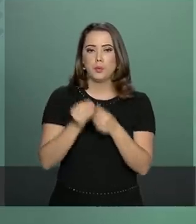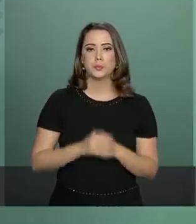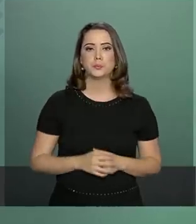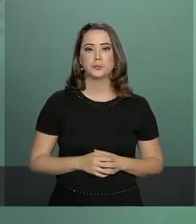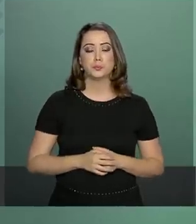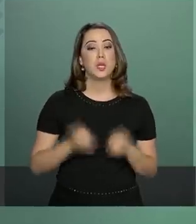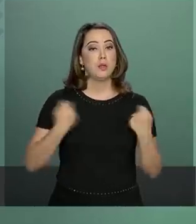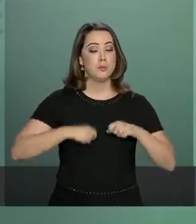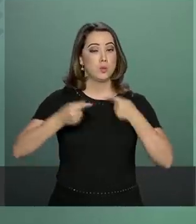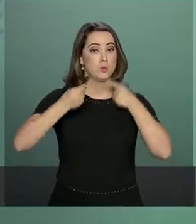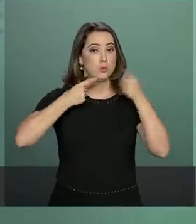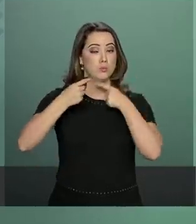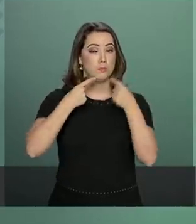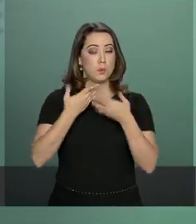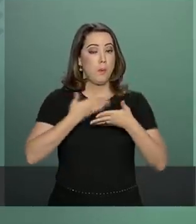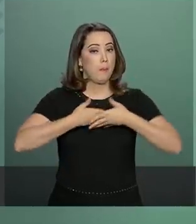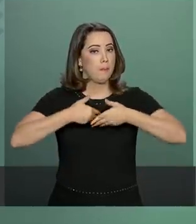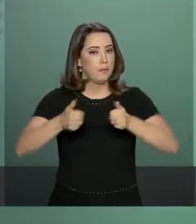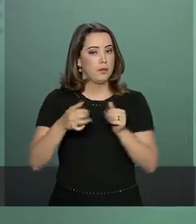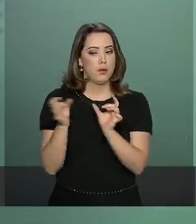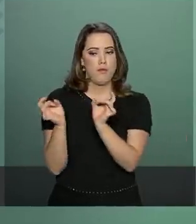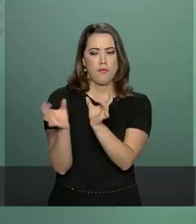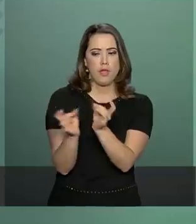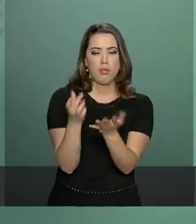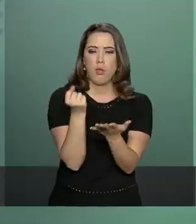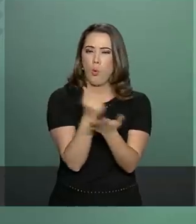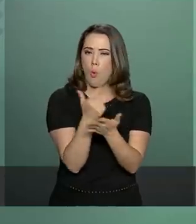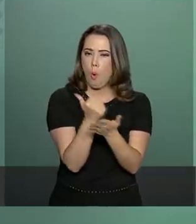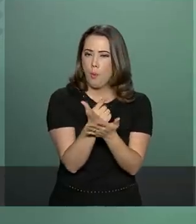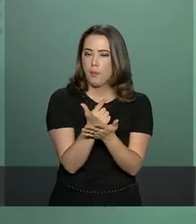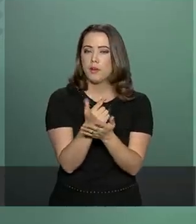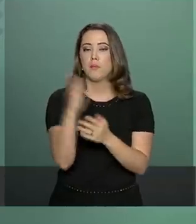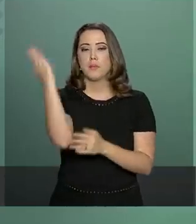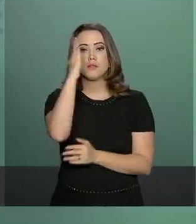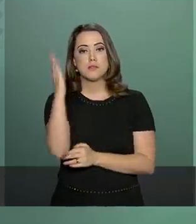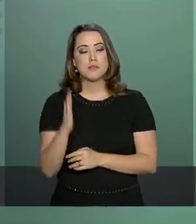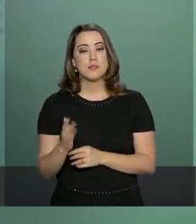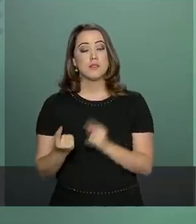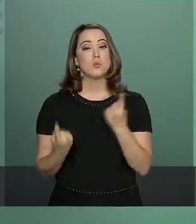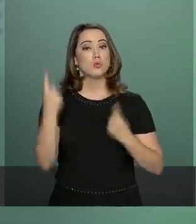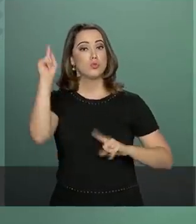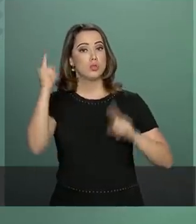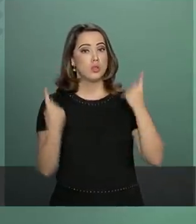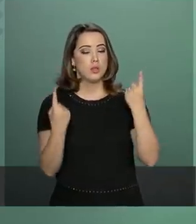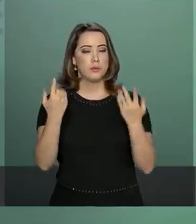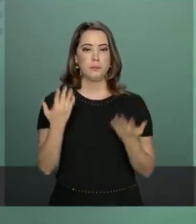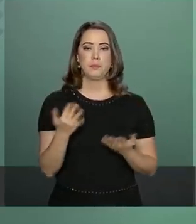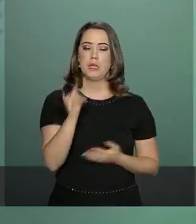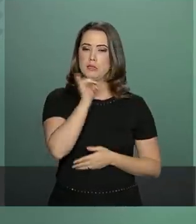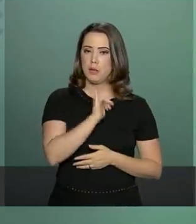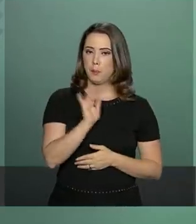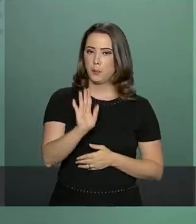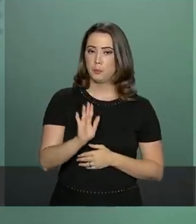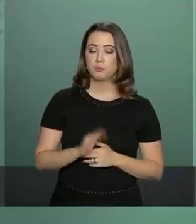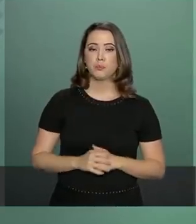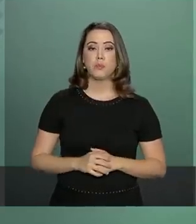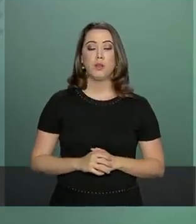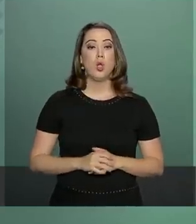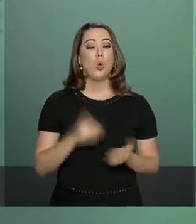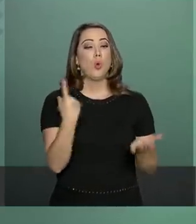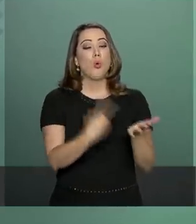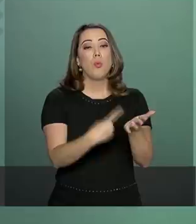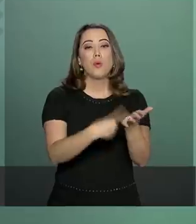incremento das relações comerciais Brasil-Chile, tais como tratado de livre